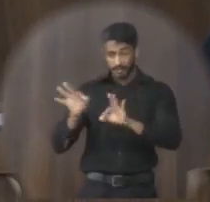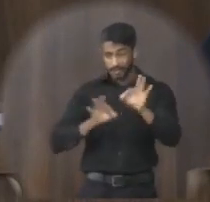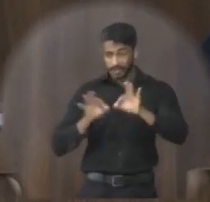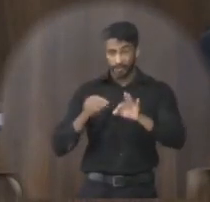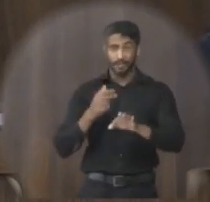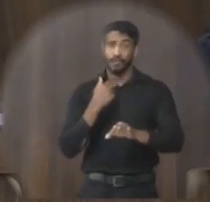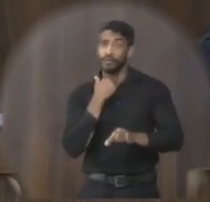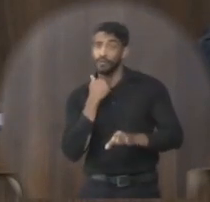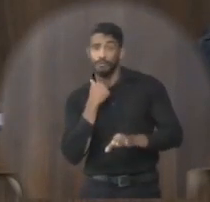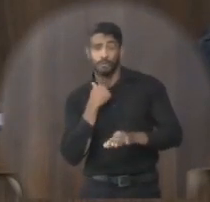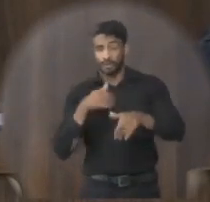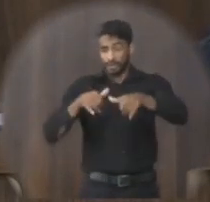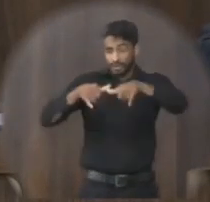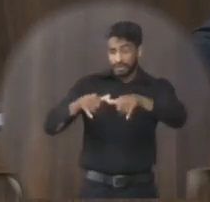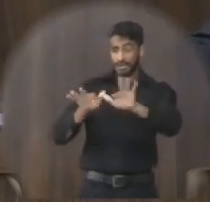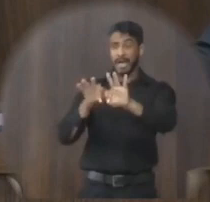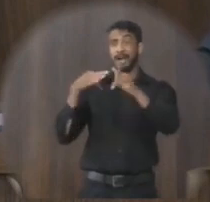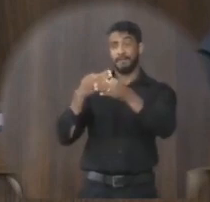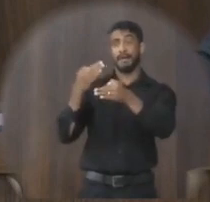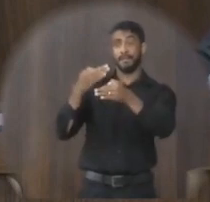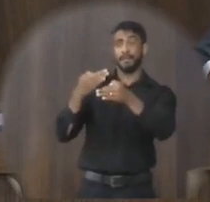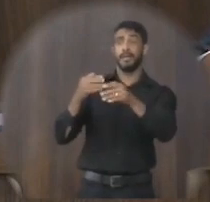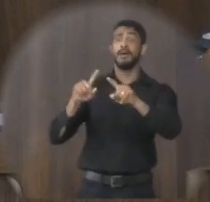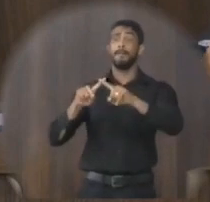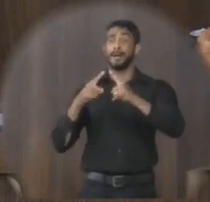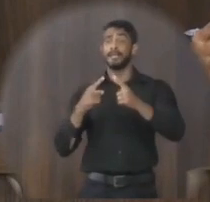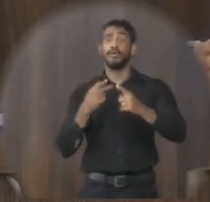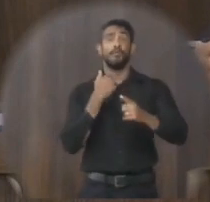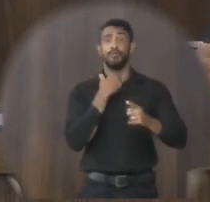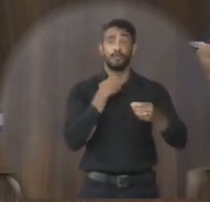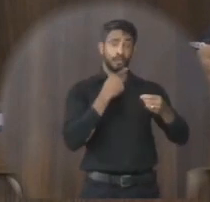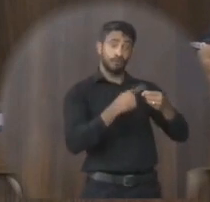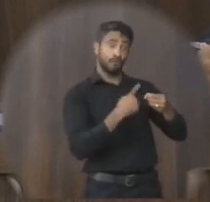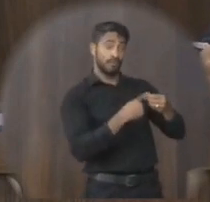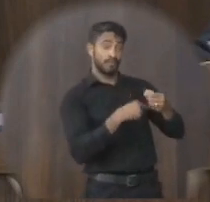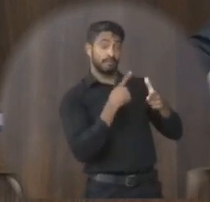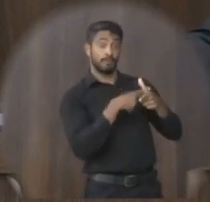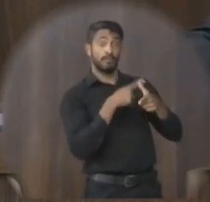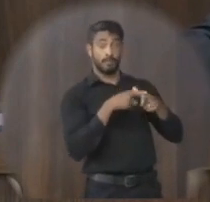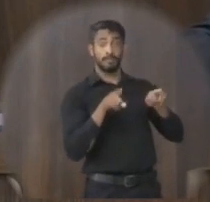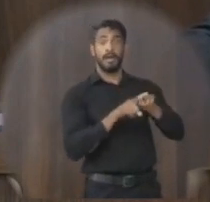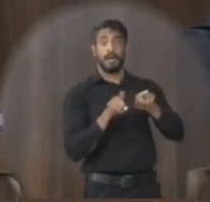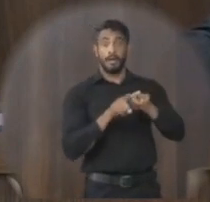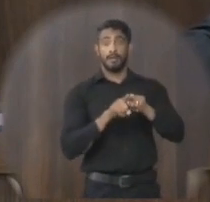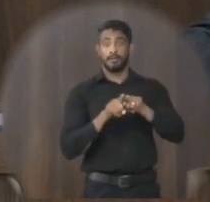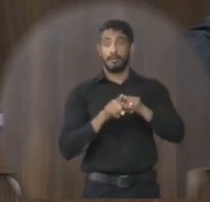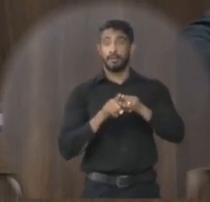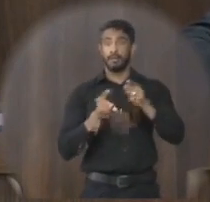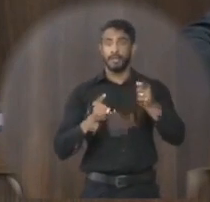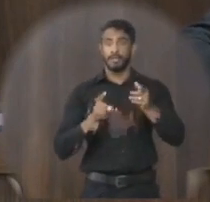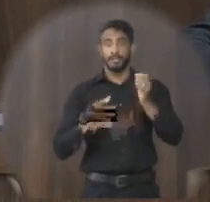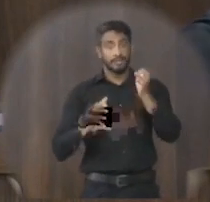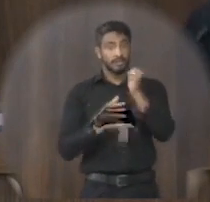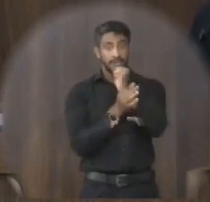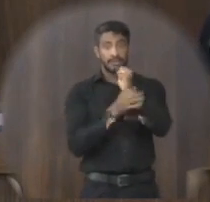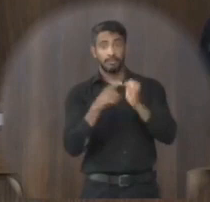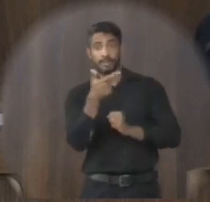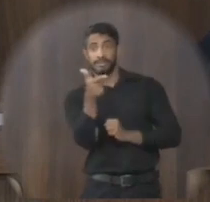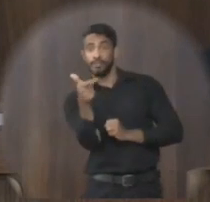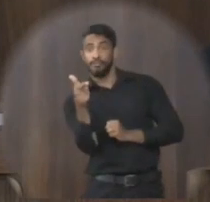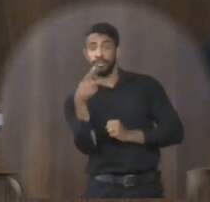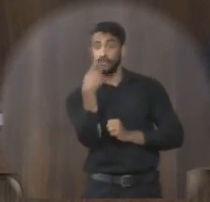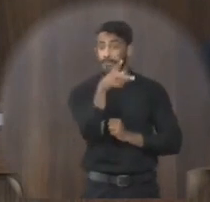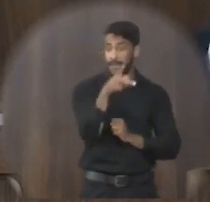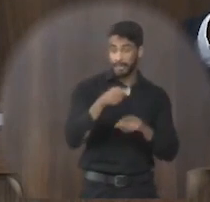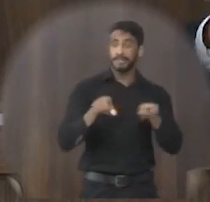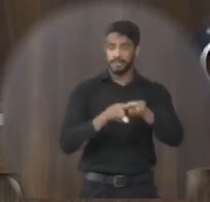não podemos deixar as famílias naquela situação, e nós também não podemos deixar o município nessa situação, é uma situação de insegurança para eles,